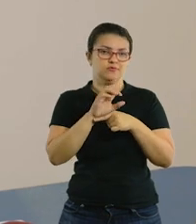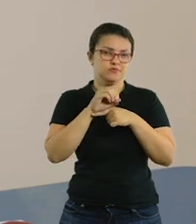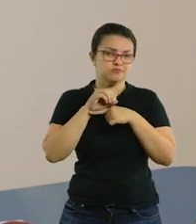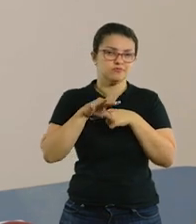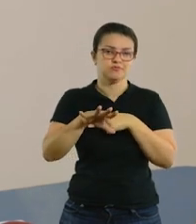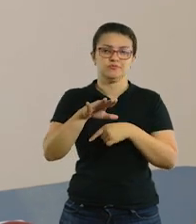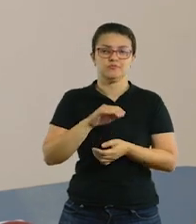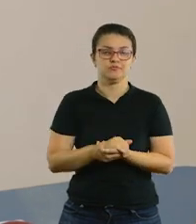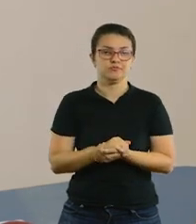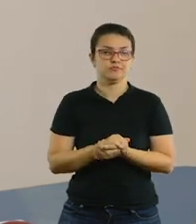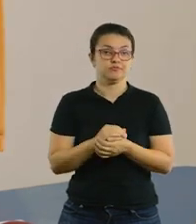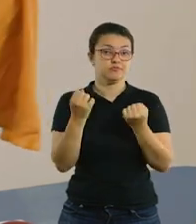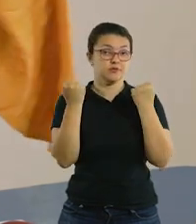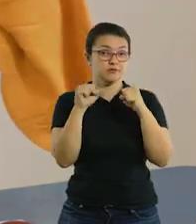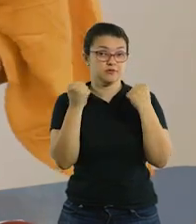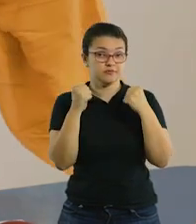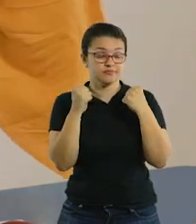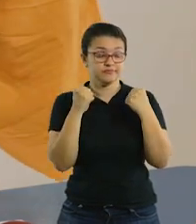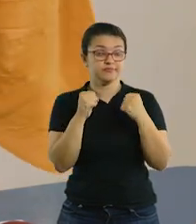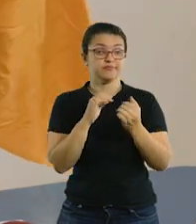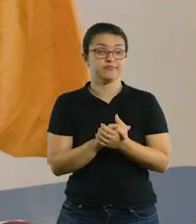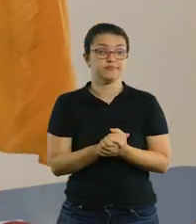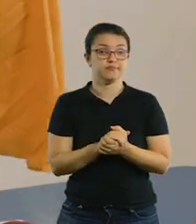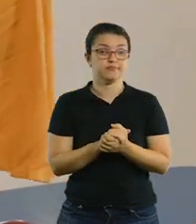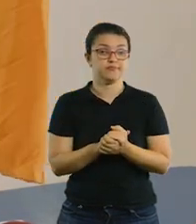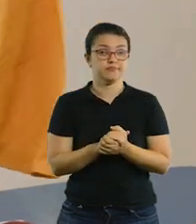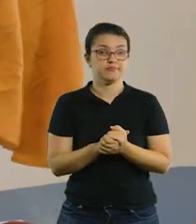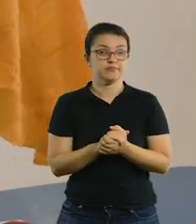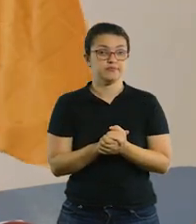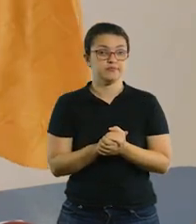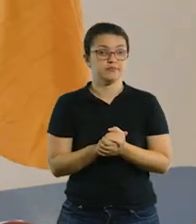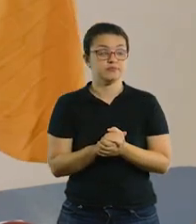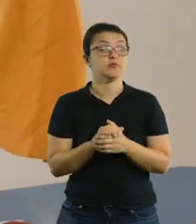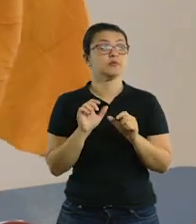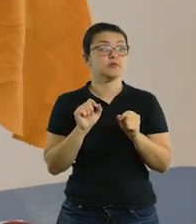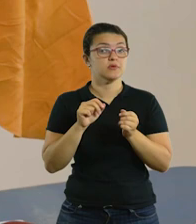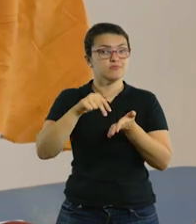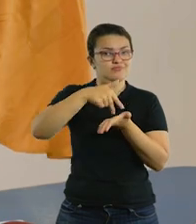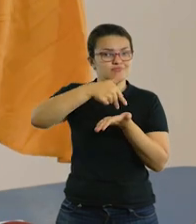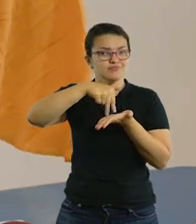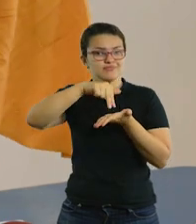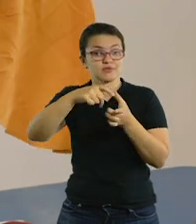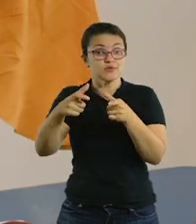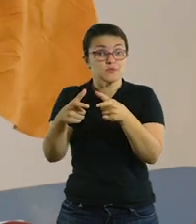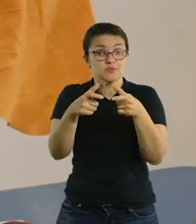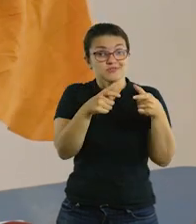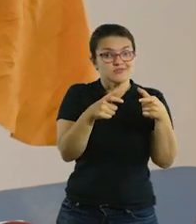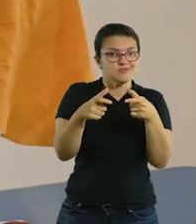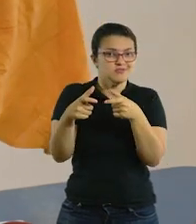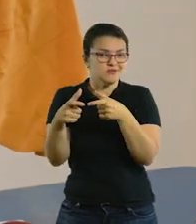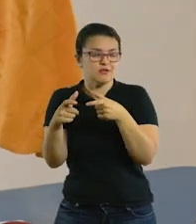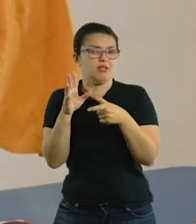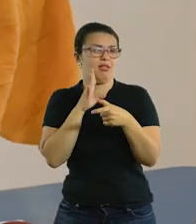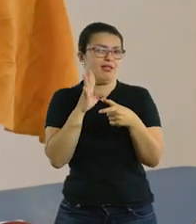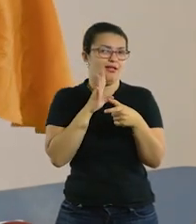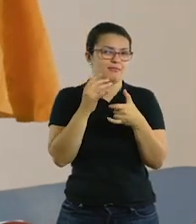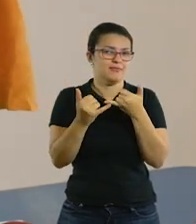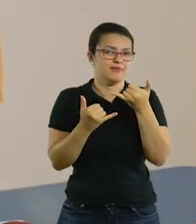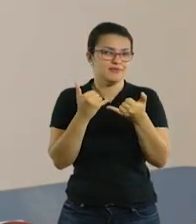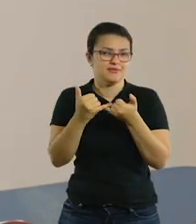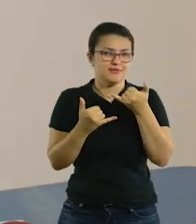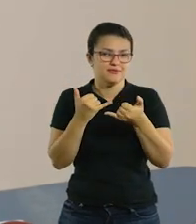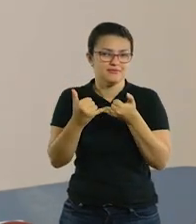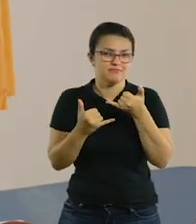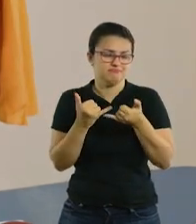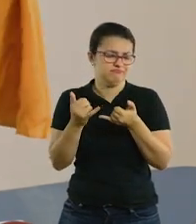vídeos aqui. Por fim, educação física. O professor está propondo uma dança do pratinho. É uma